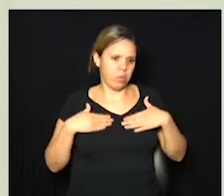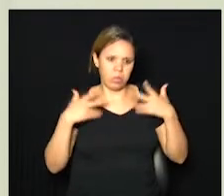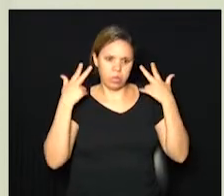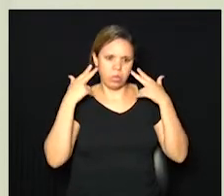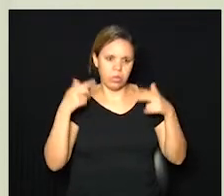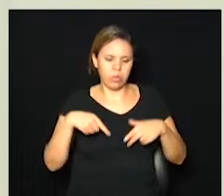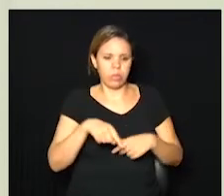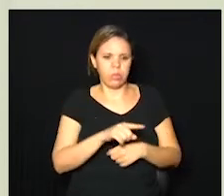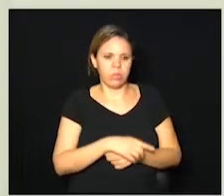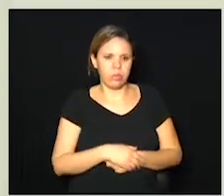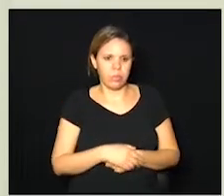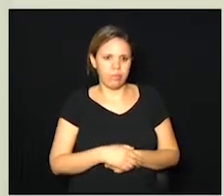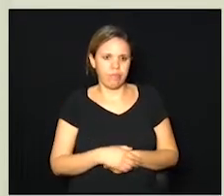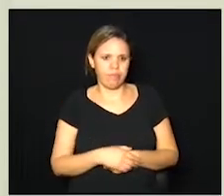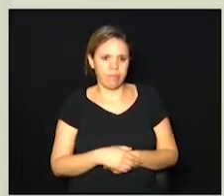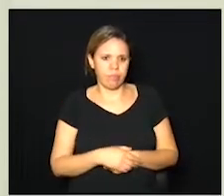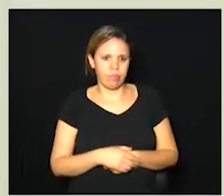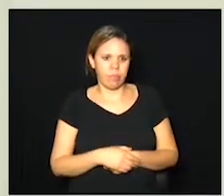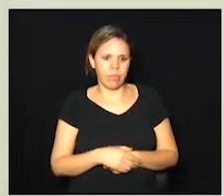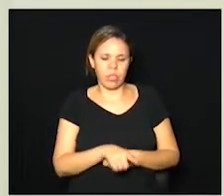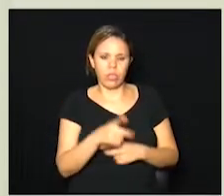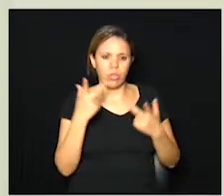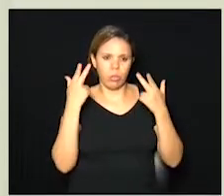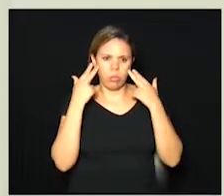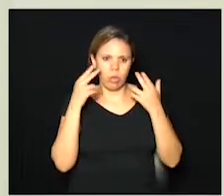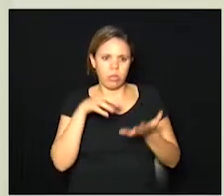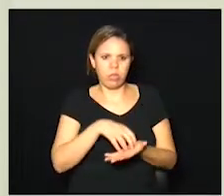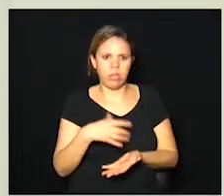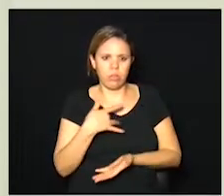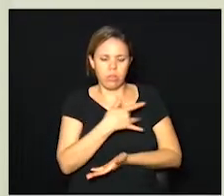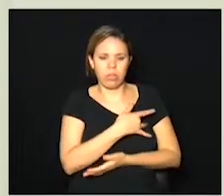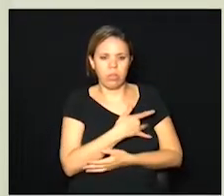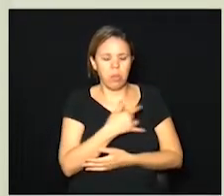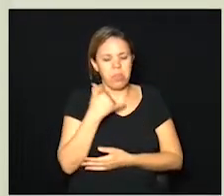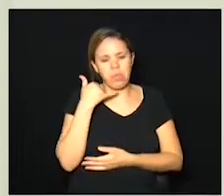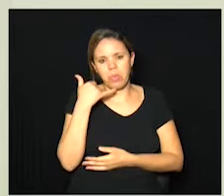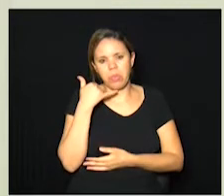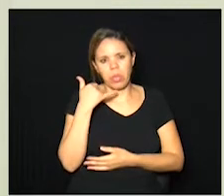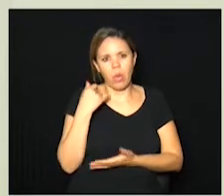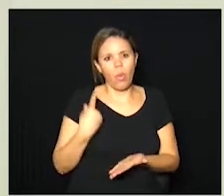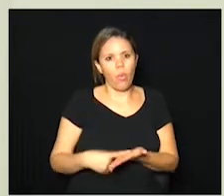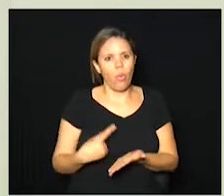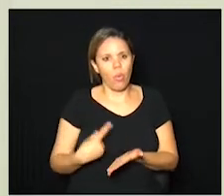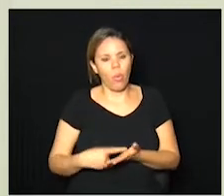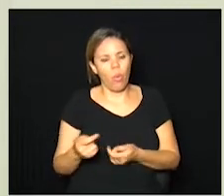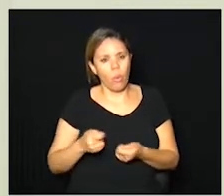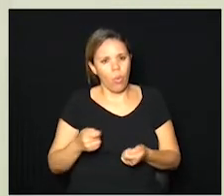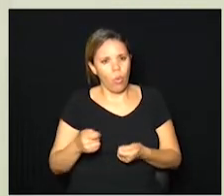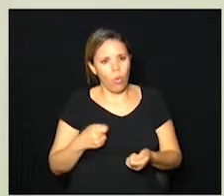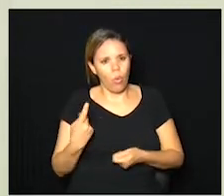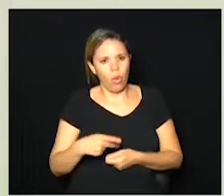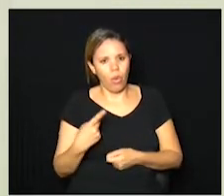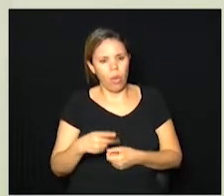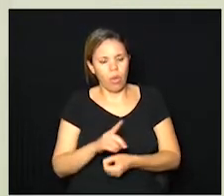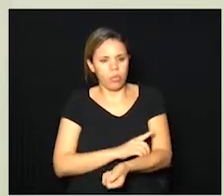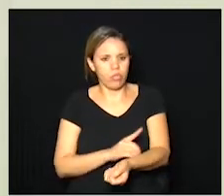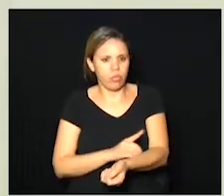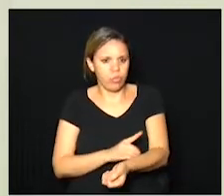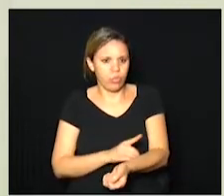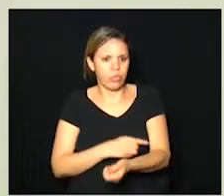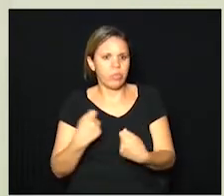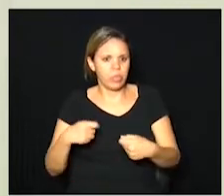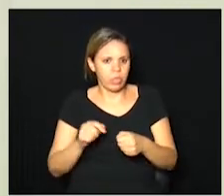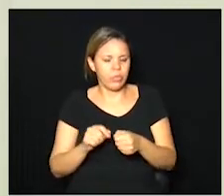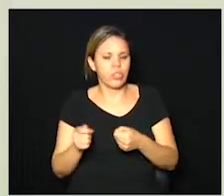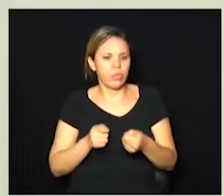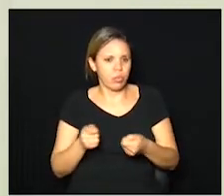através de de ida normal ao centro de saúde ou através do telefone combinar os seus controles os diabéticos precisam fazer os